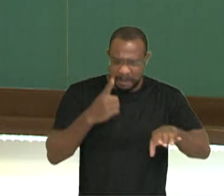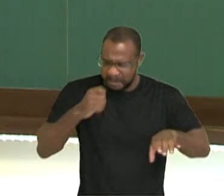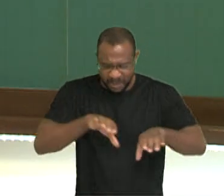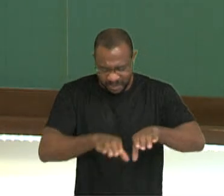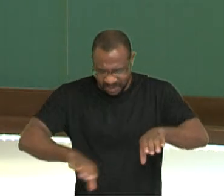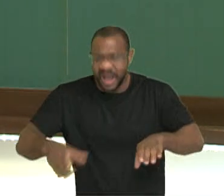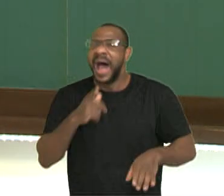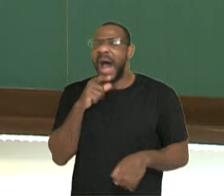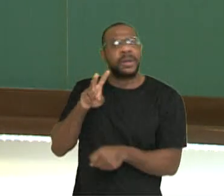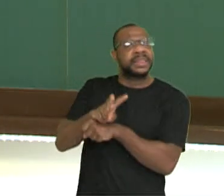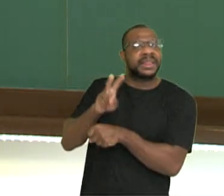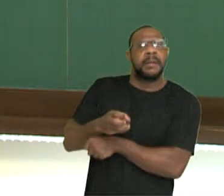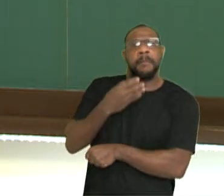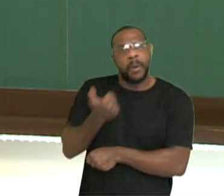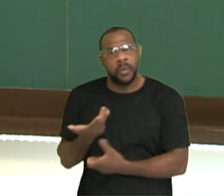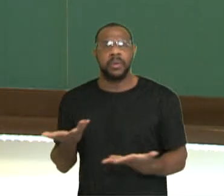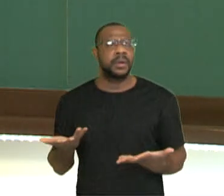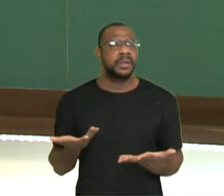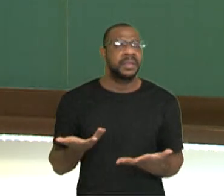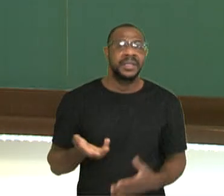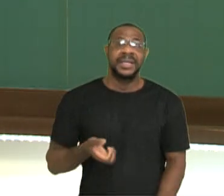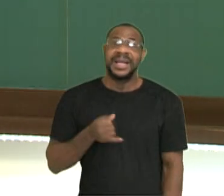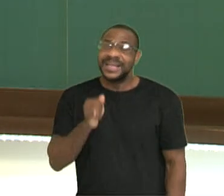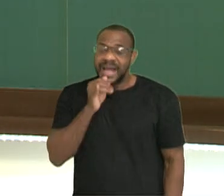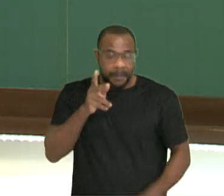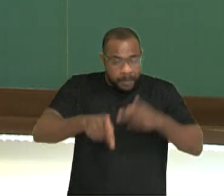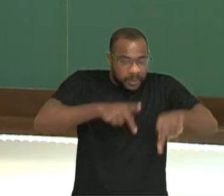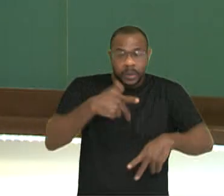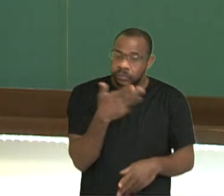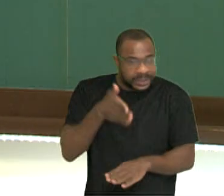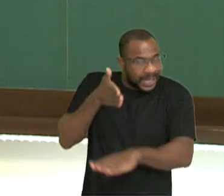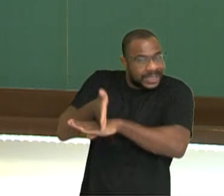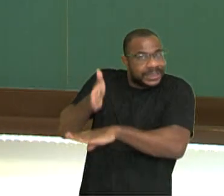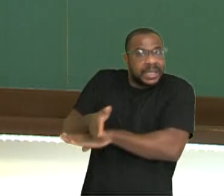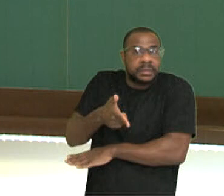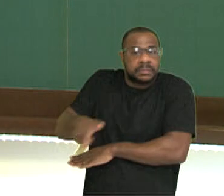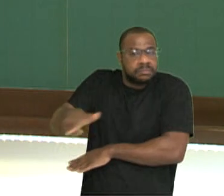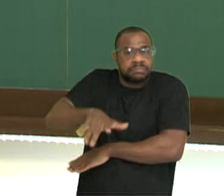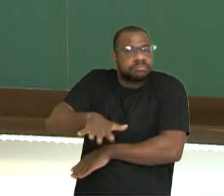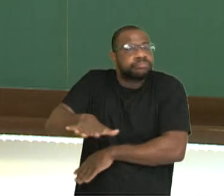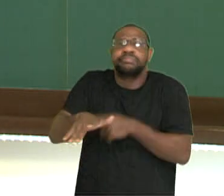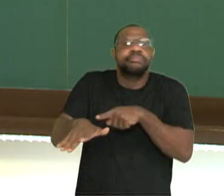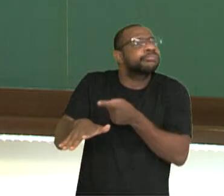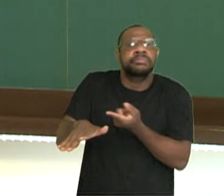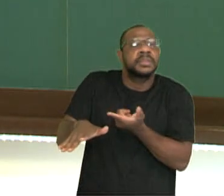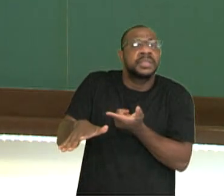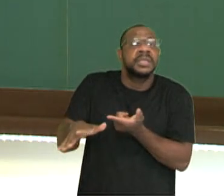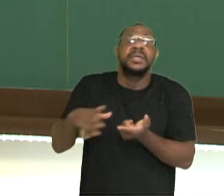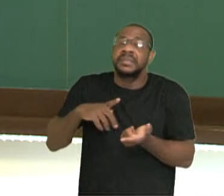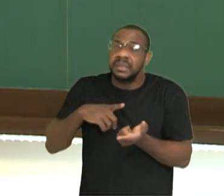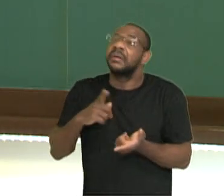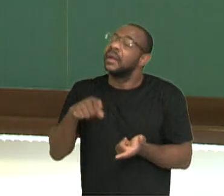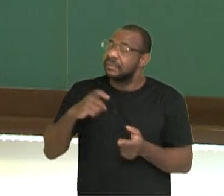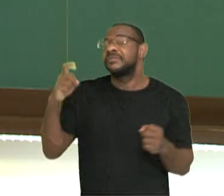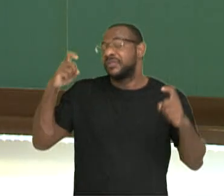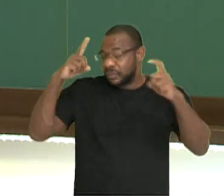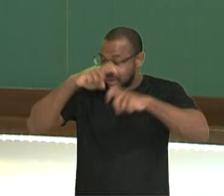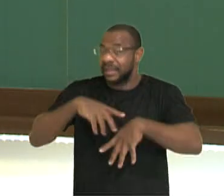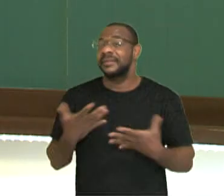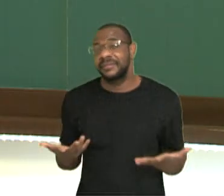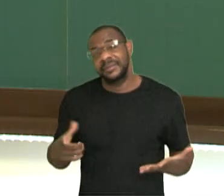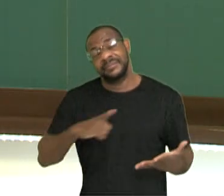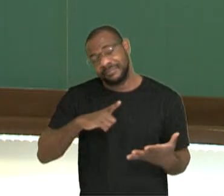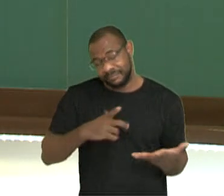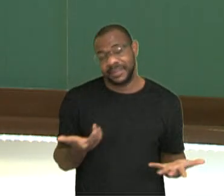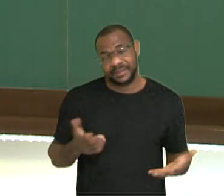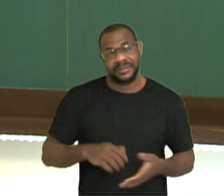de água tratada. Quando a população não tem acesso a esses serviços, ela vai entrar numa linha ali de dificuldades. Por exemplo,